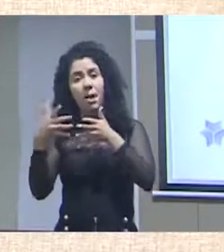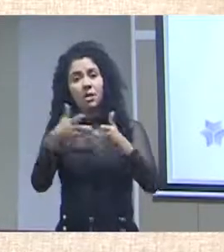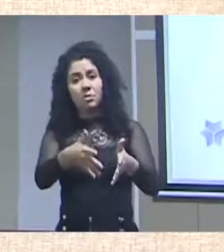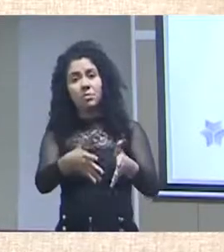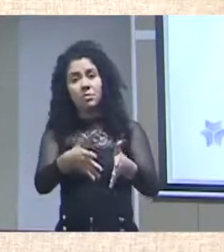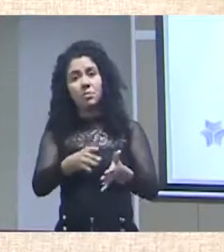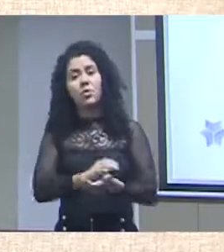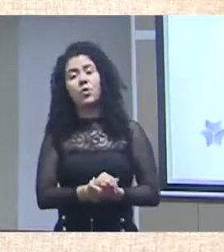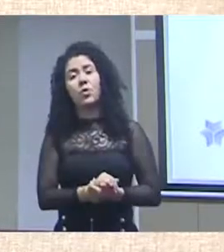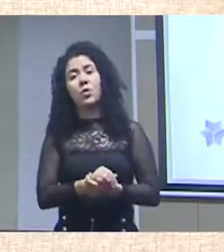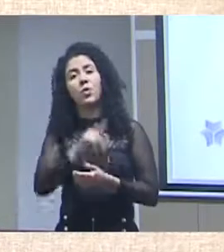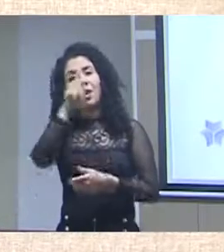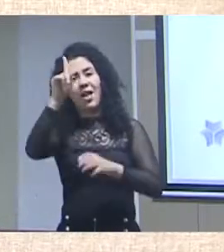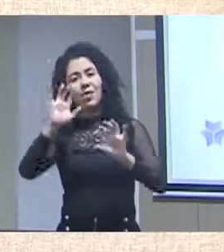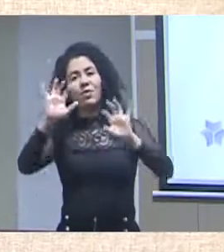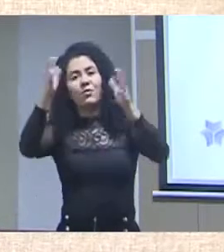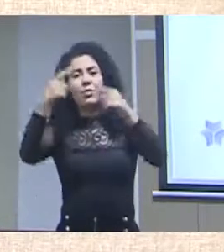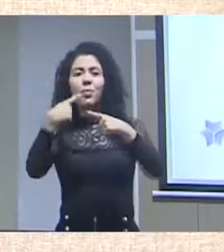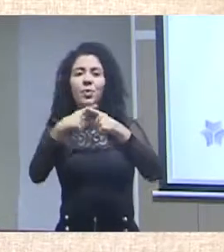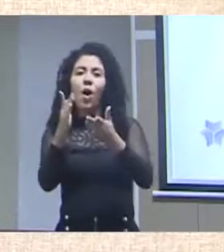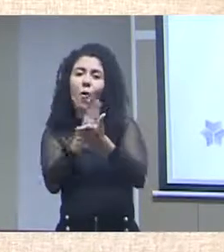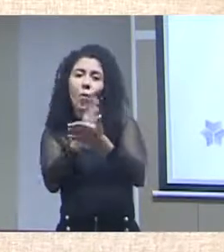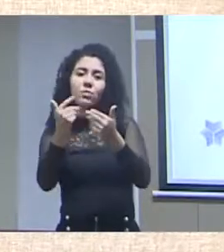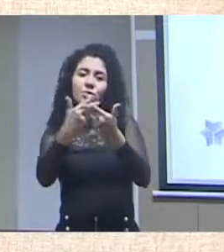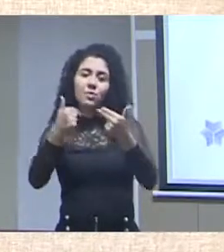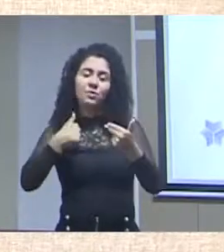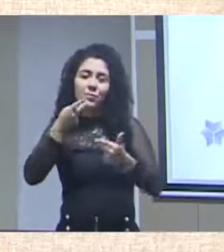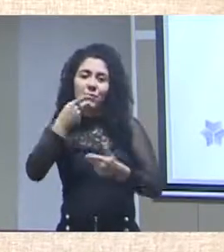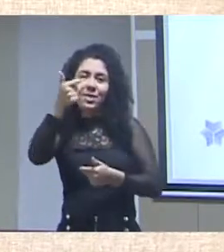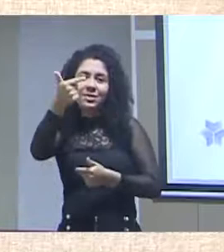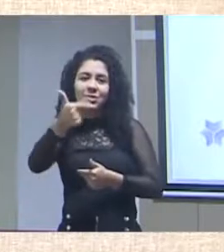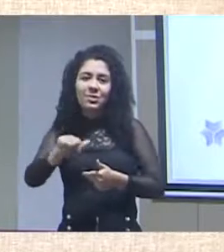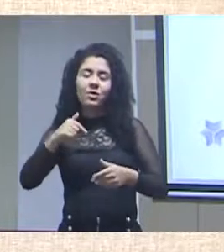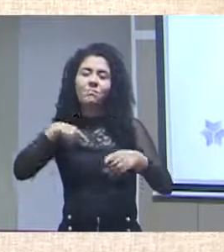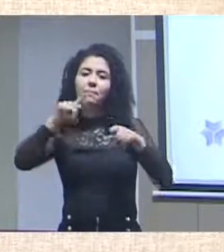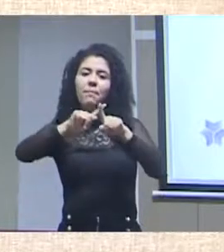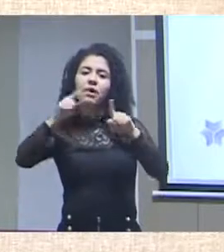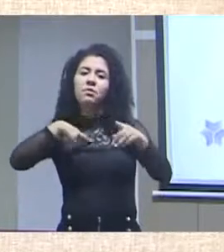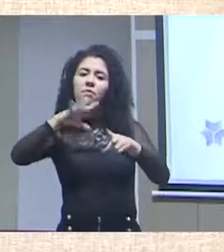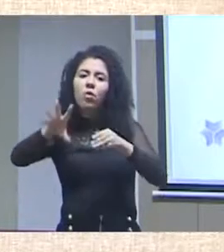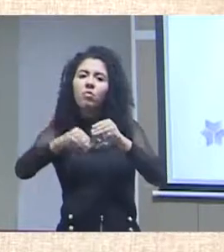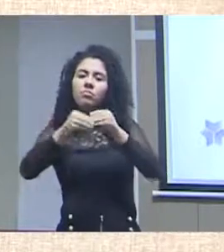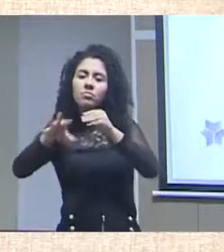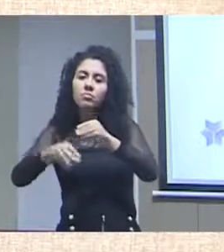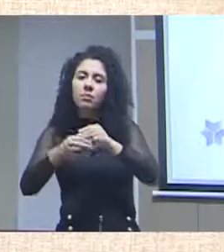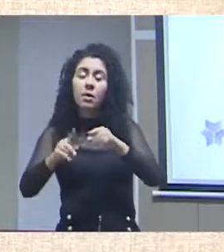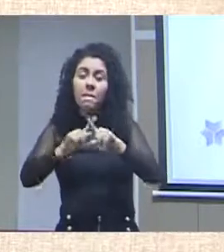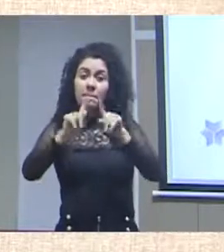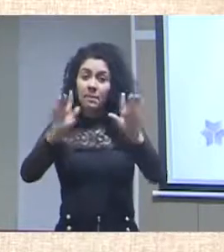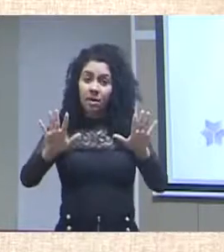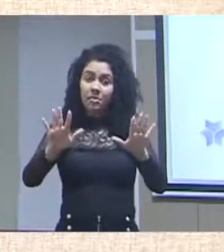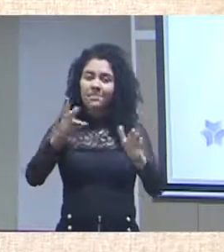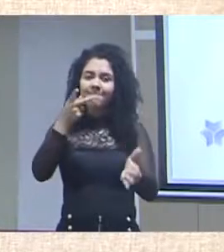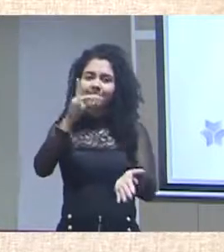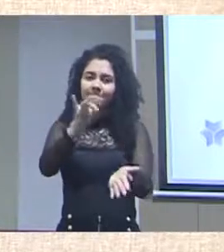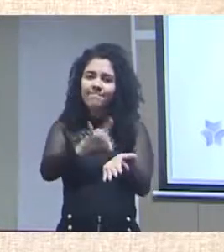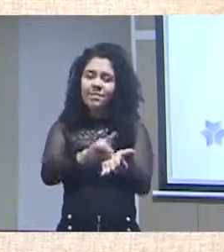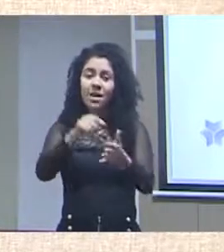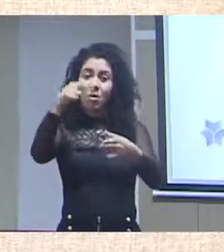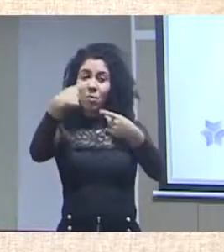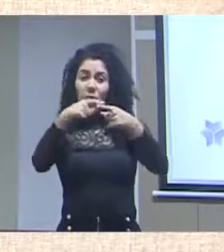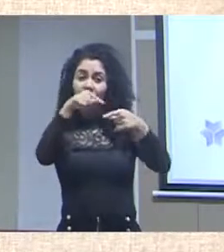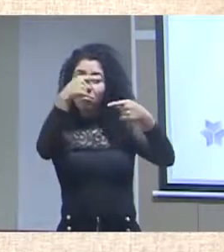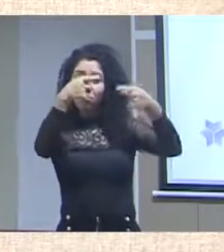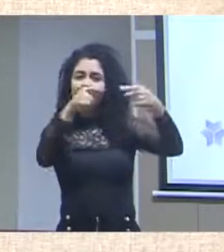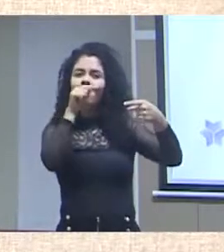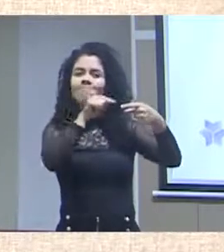algumas coisas eu vou me repetir, mas vou tentar acrescentar algumas outras considerações, mas, na verdade, é porque essa